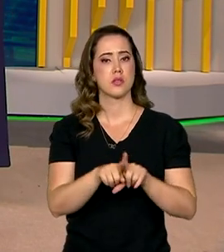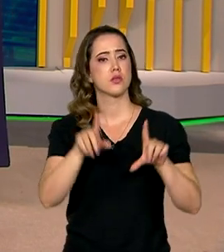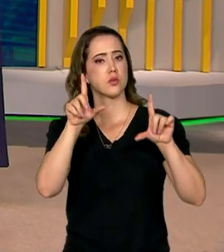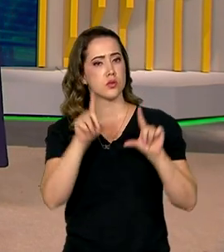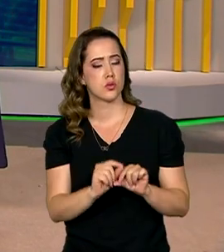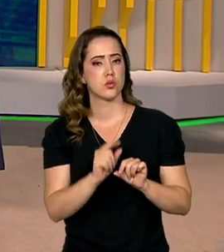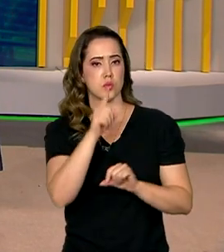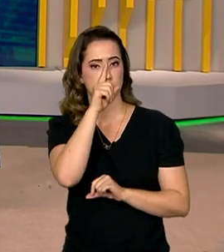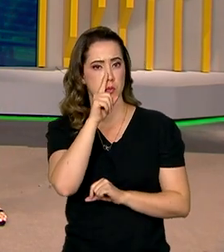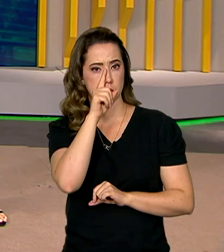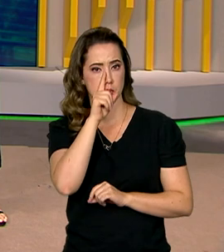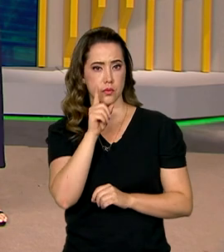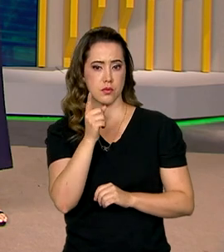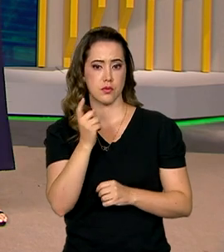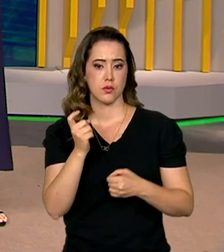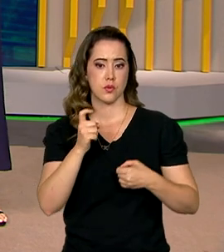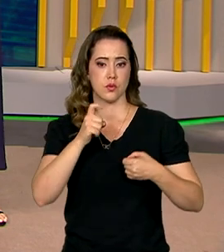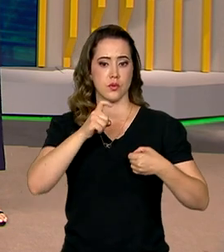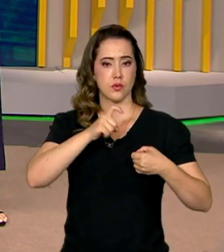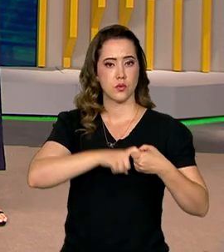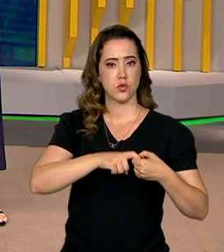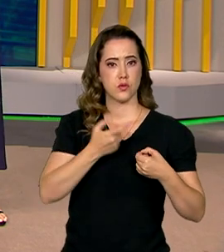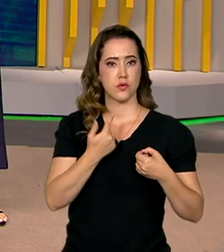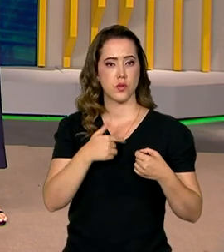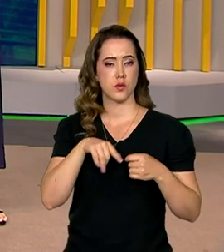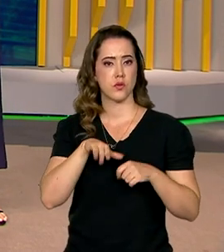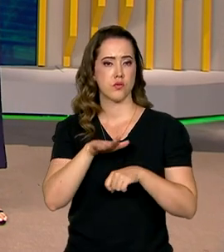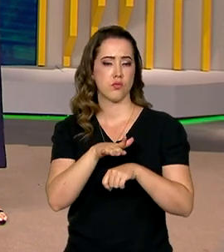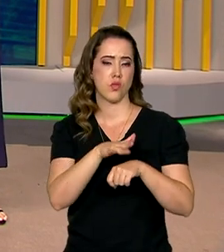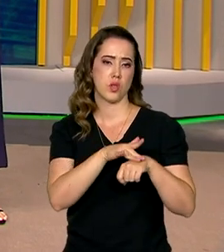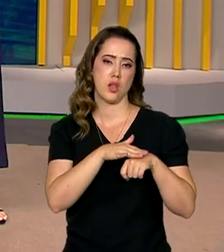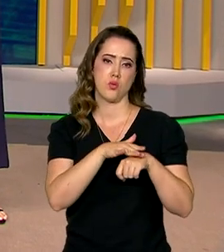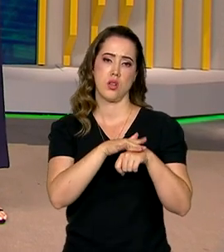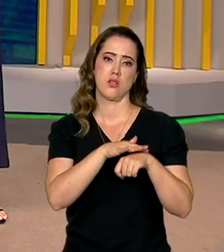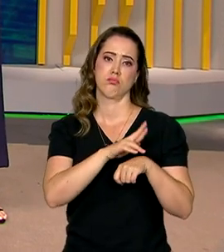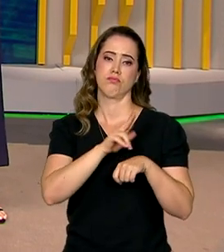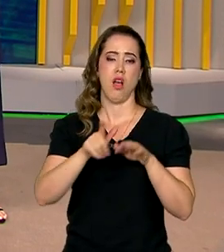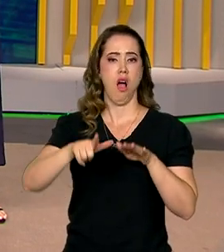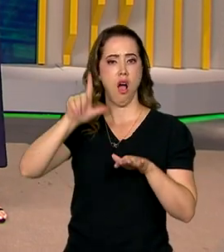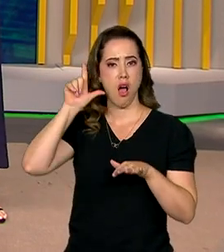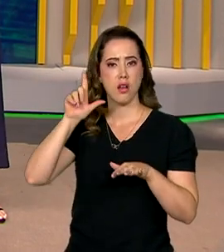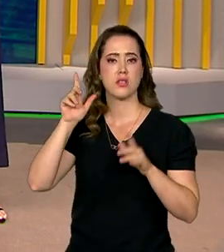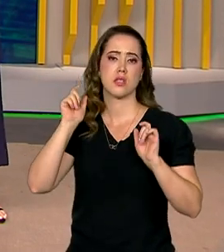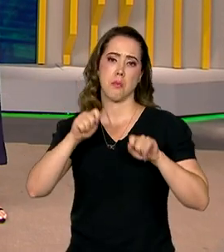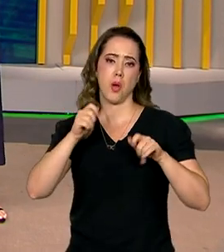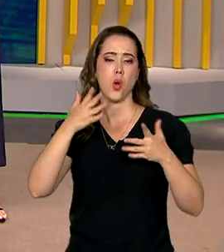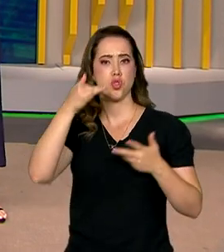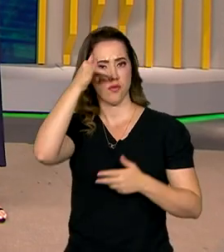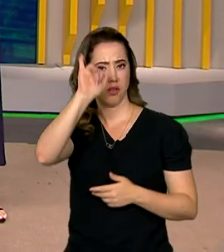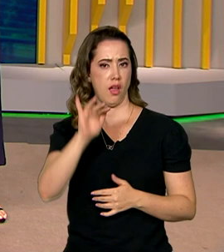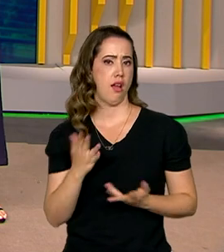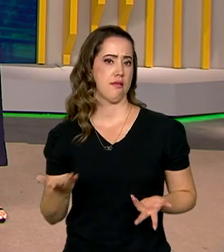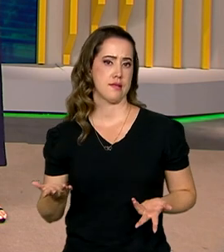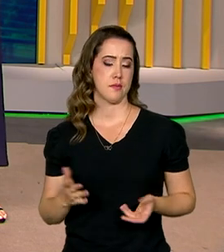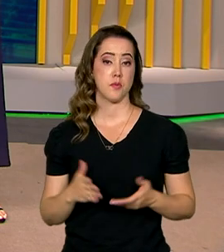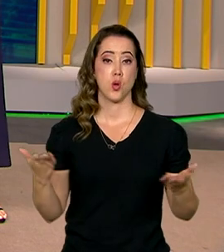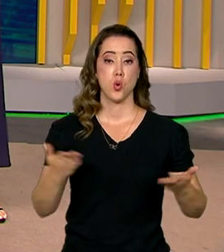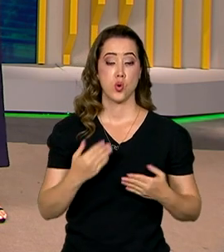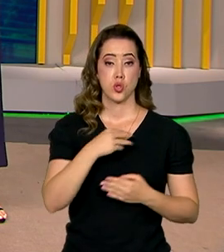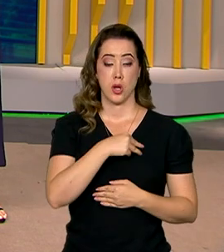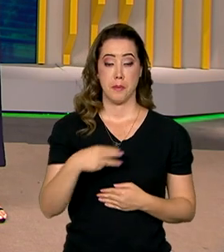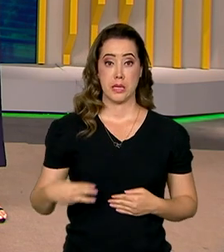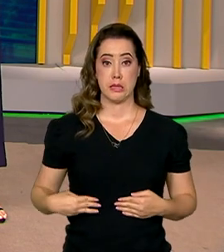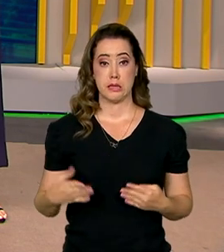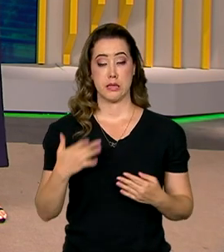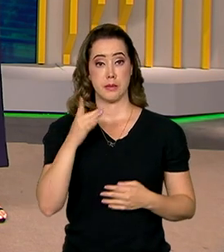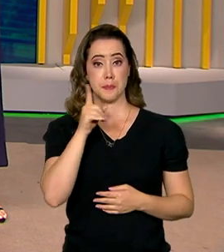risco de reintrodução e disseminação de doenças preveníveis. Hoje, a ministra da Saúde, Nízia